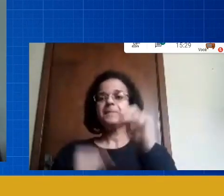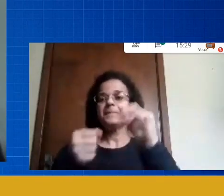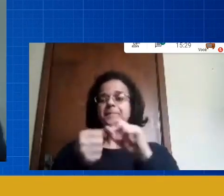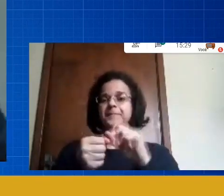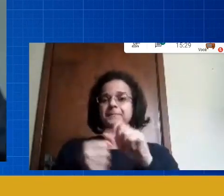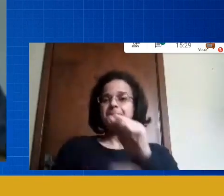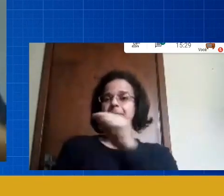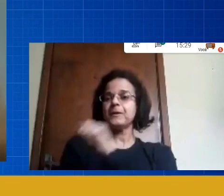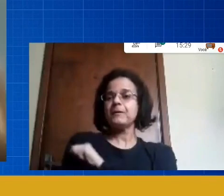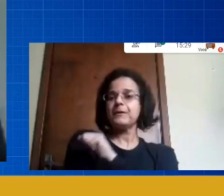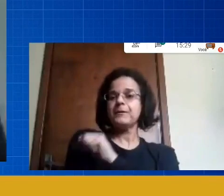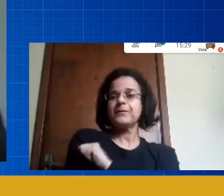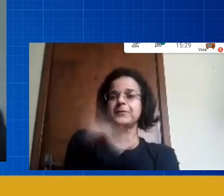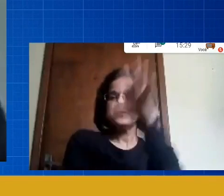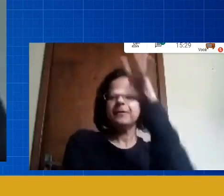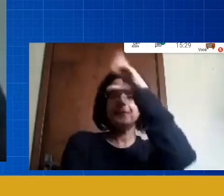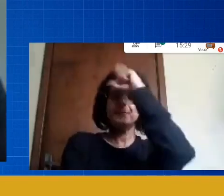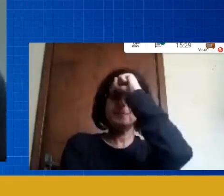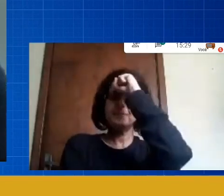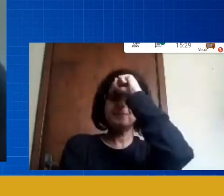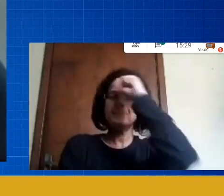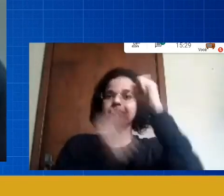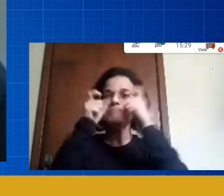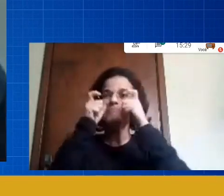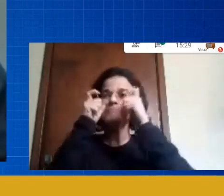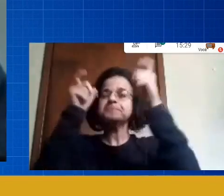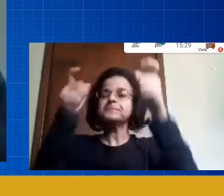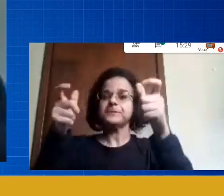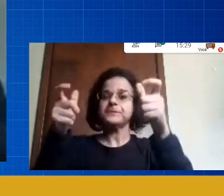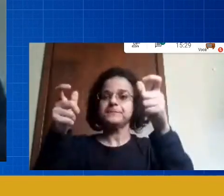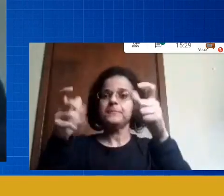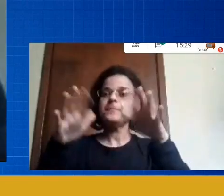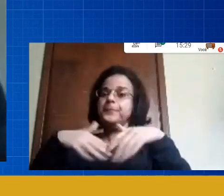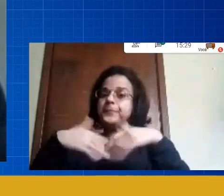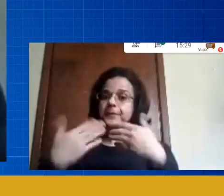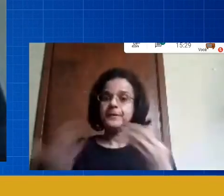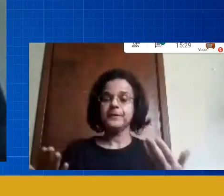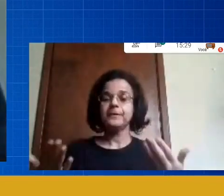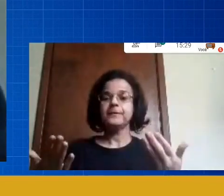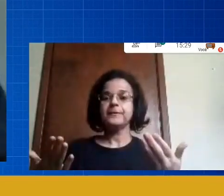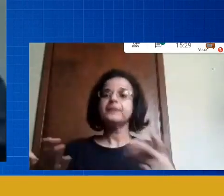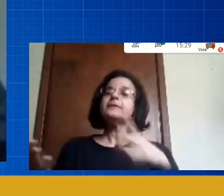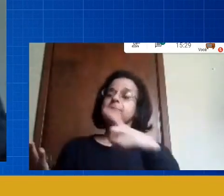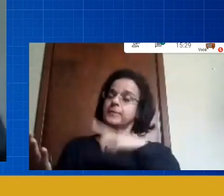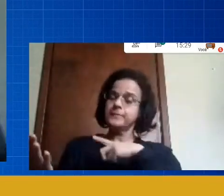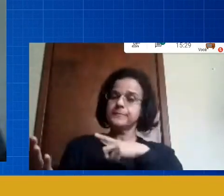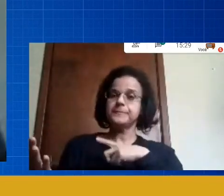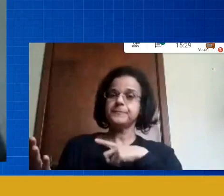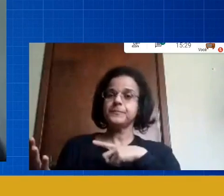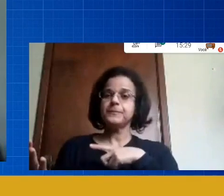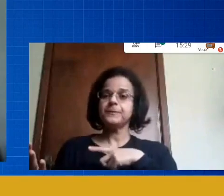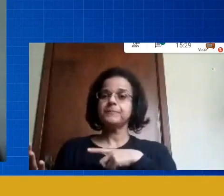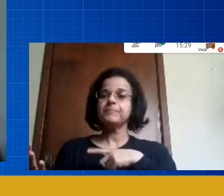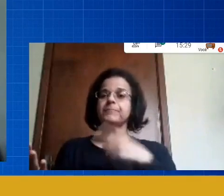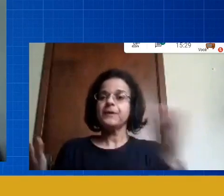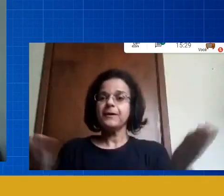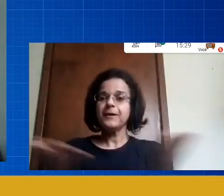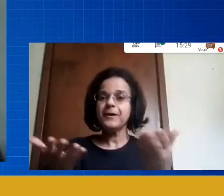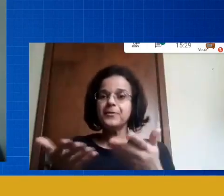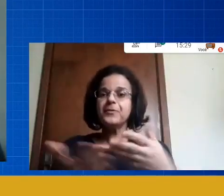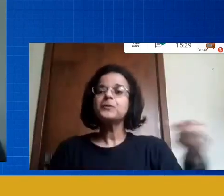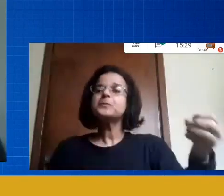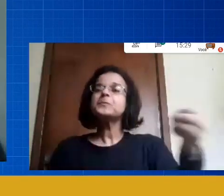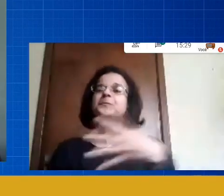aprenderem para fazer seus alunos despertarem então existe um novo tempo da formação